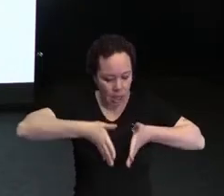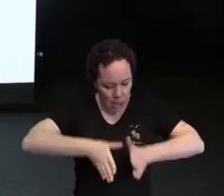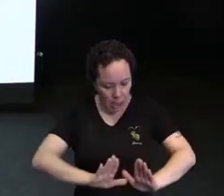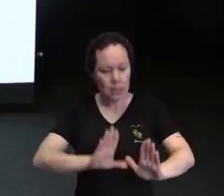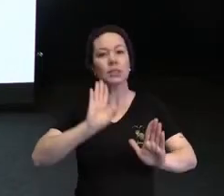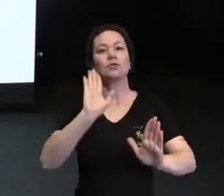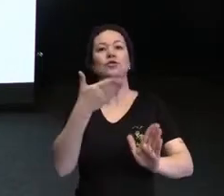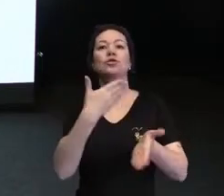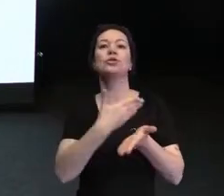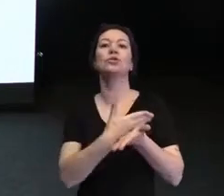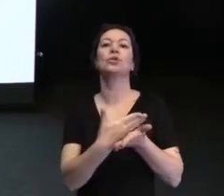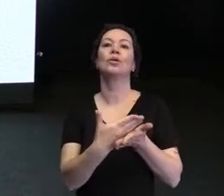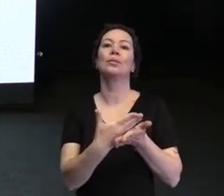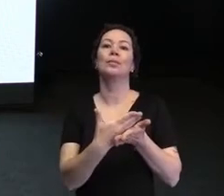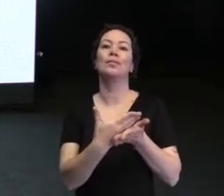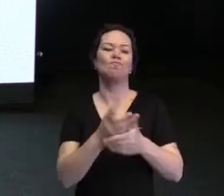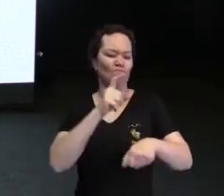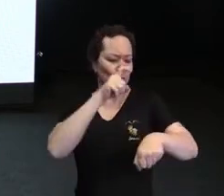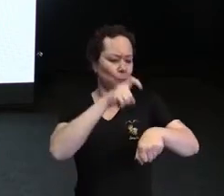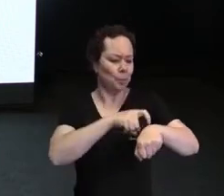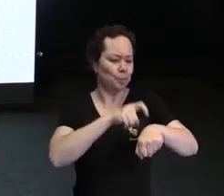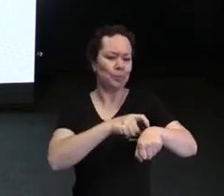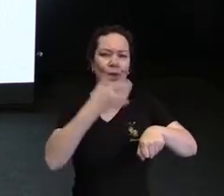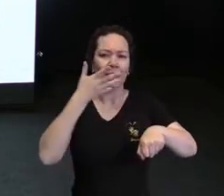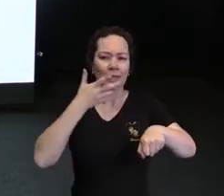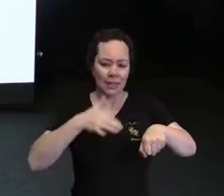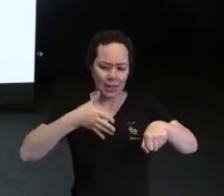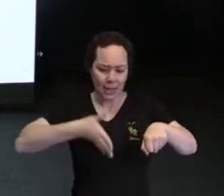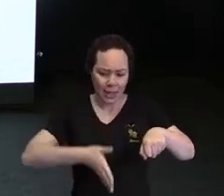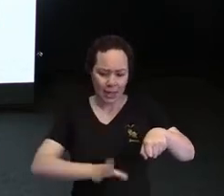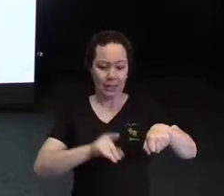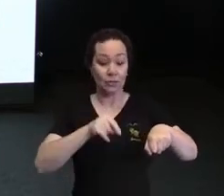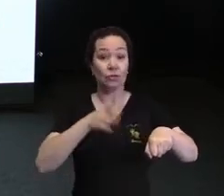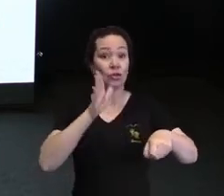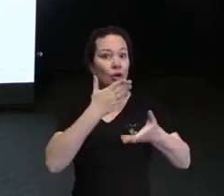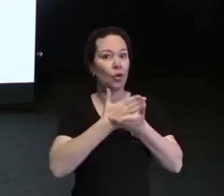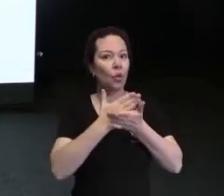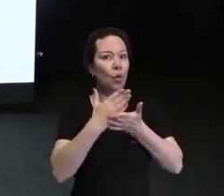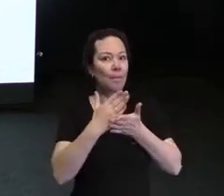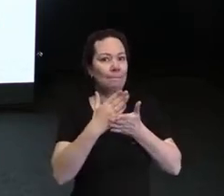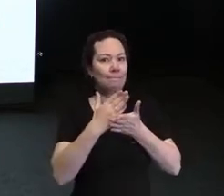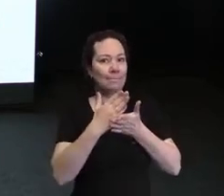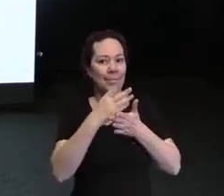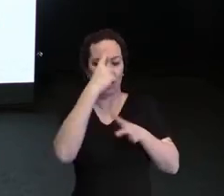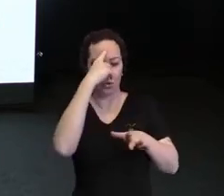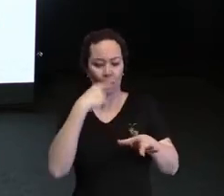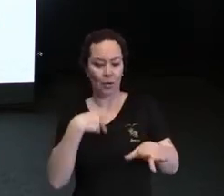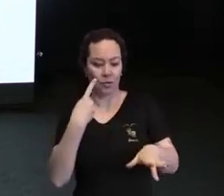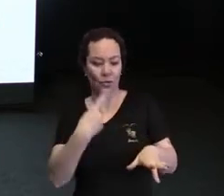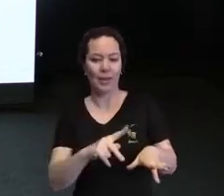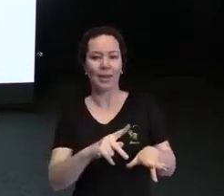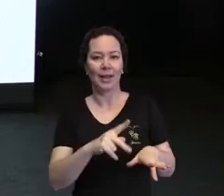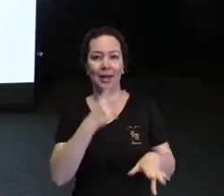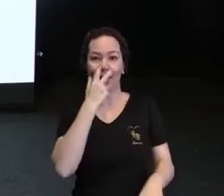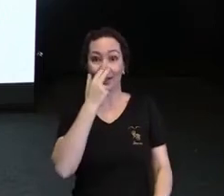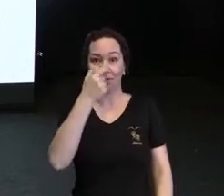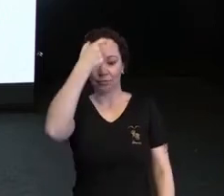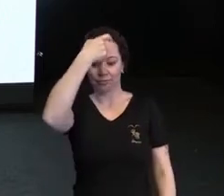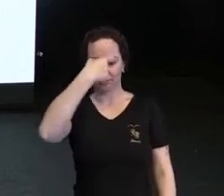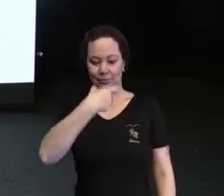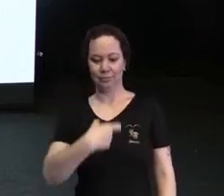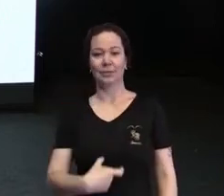No primeiro momento que a criança nasce começa essa construção da identidade adulta. Estimulando os seus prazeres